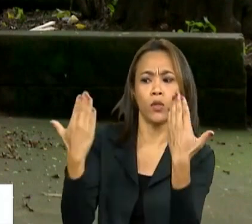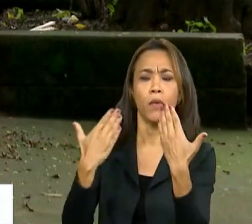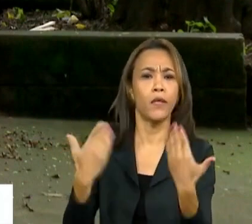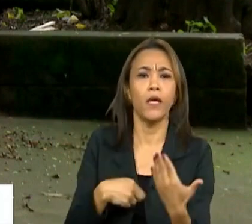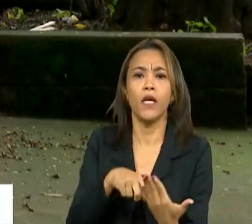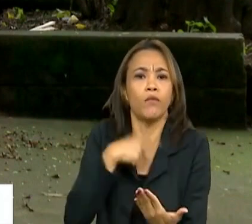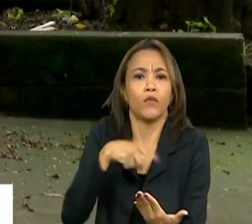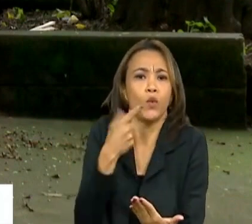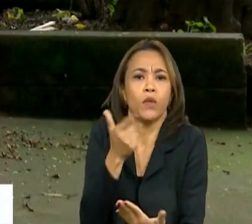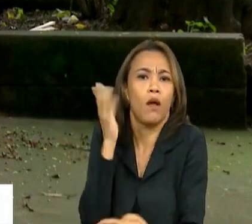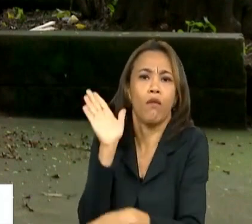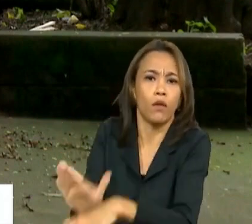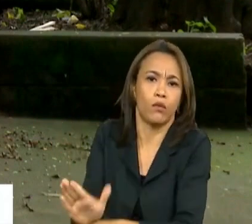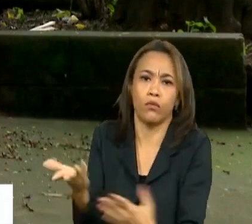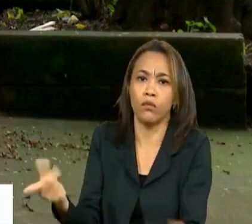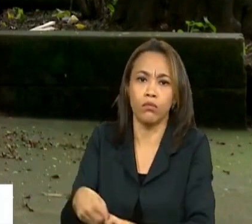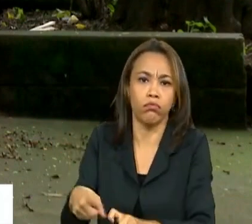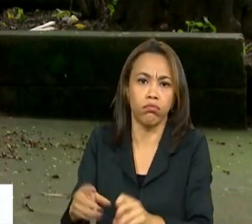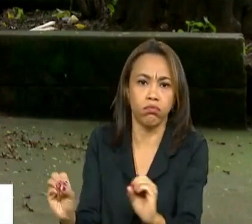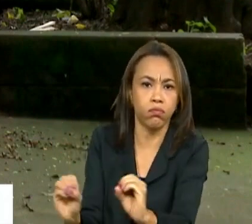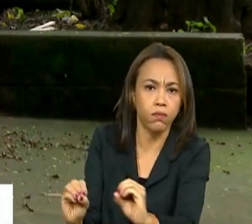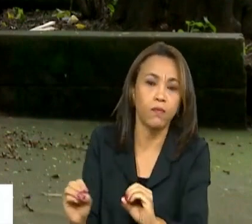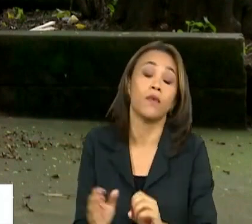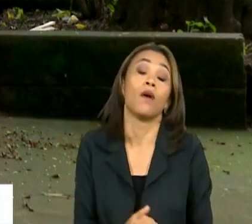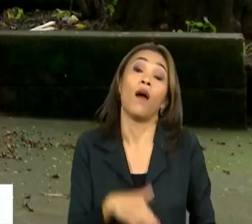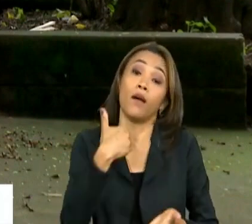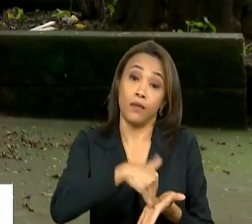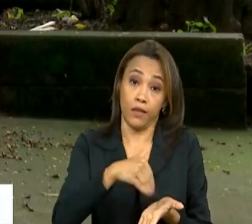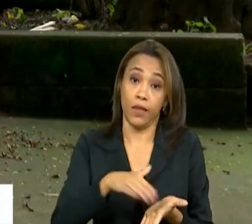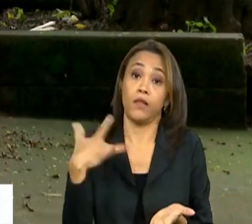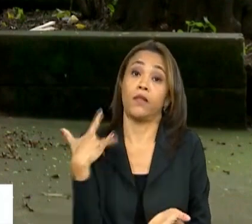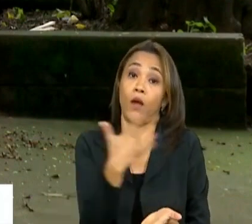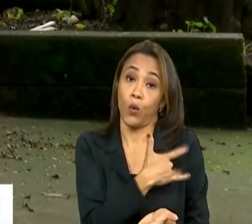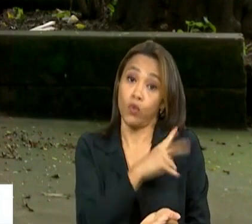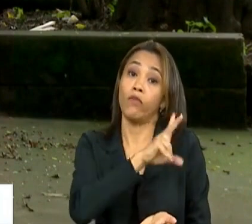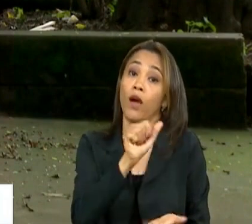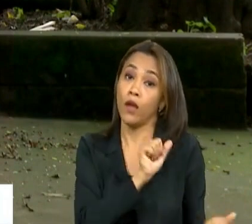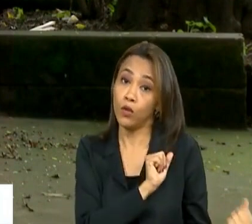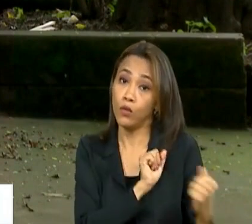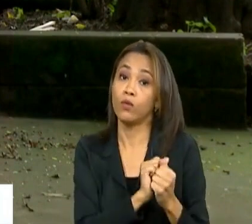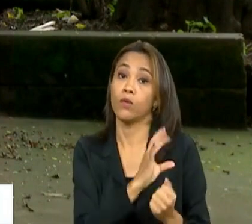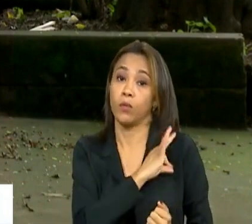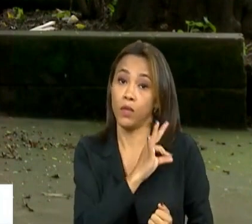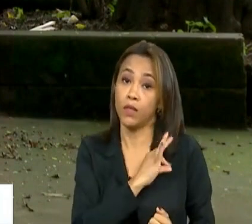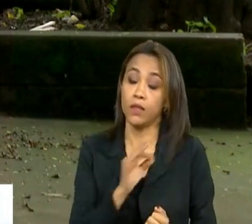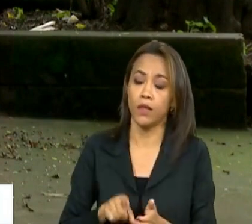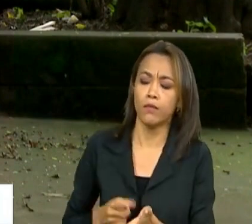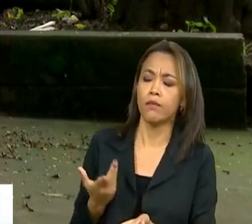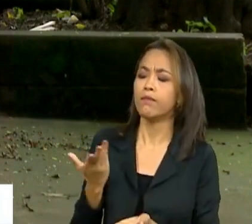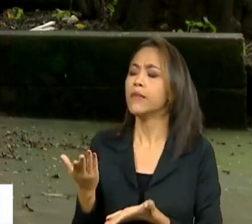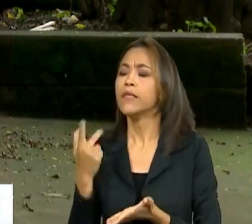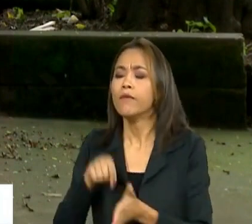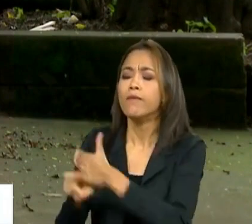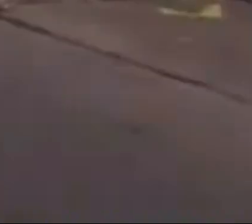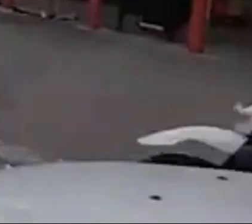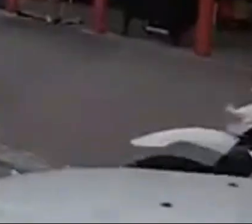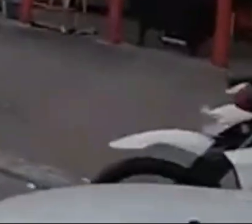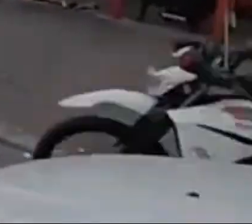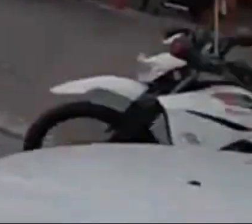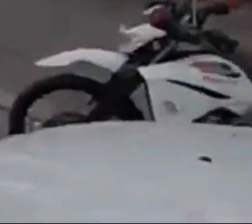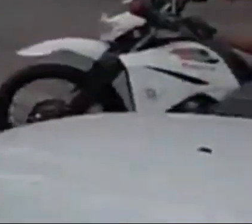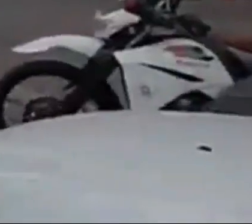socorro A Secretaria Estadual de Saúde Afirmou que também vai apurar o atendimento Para tomar providências